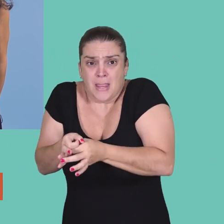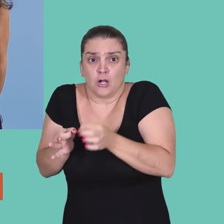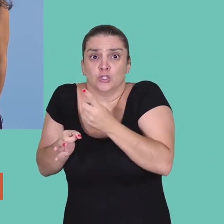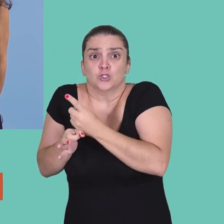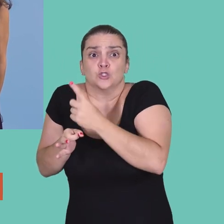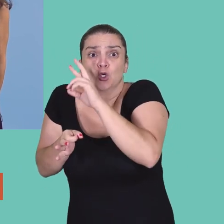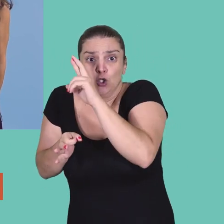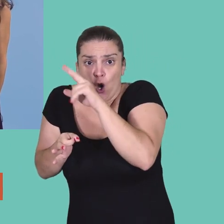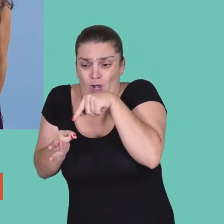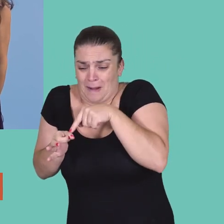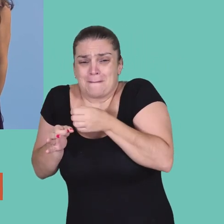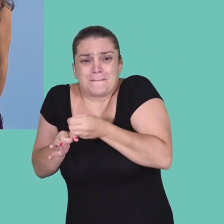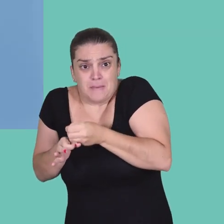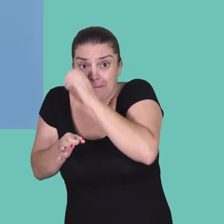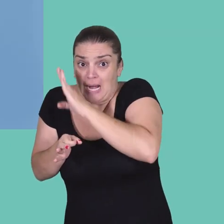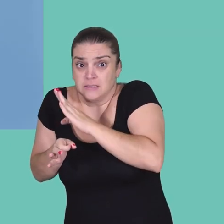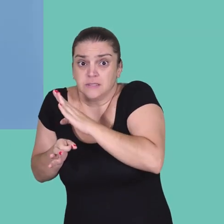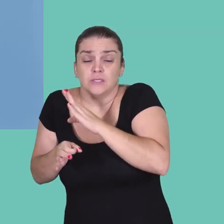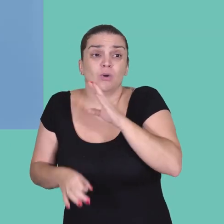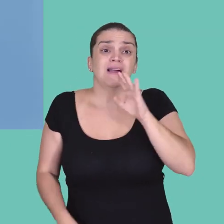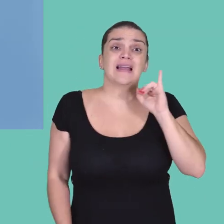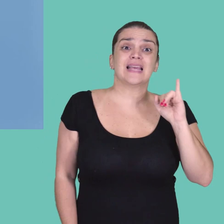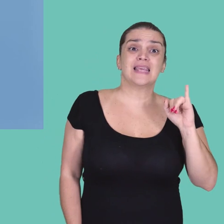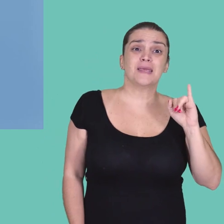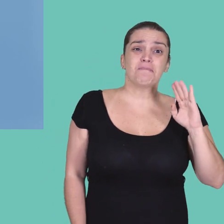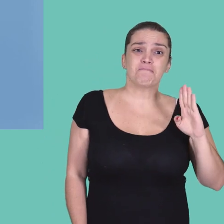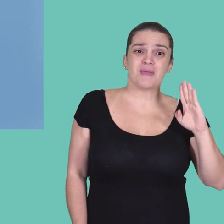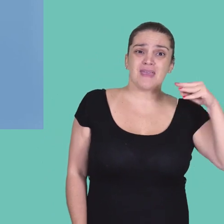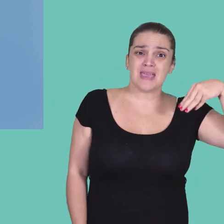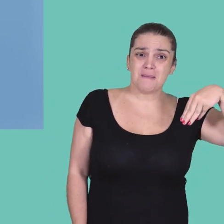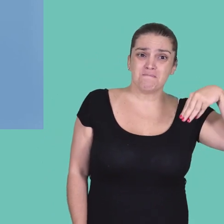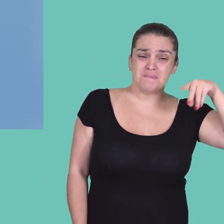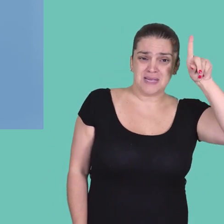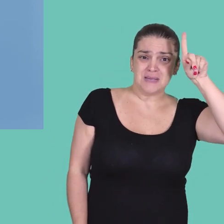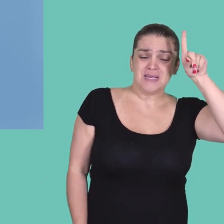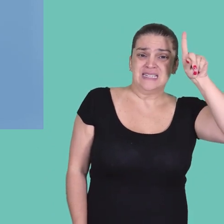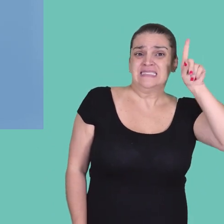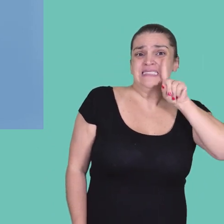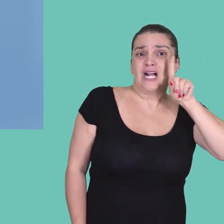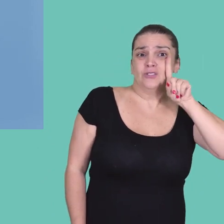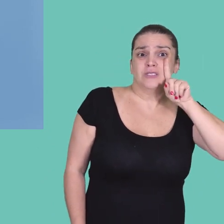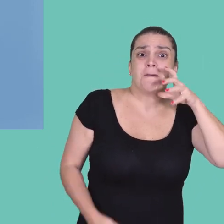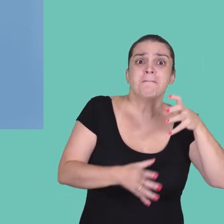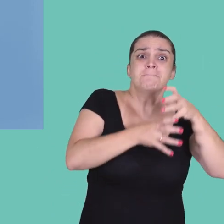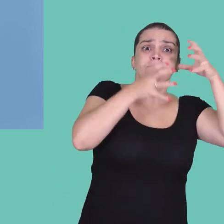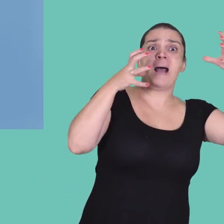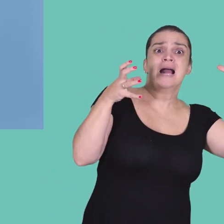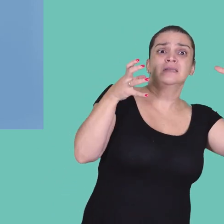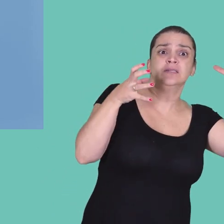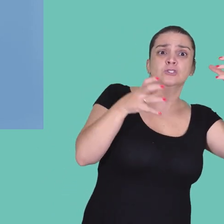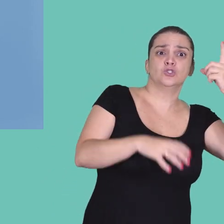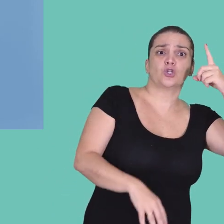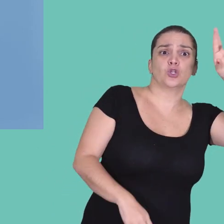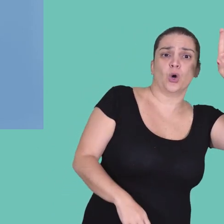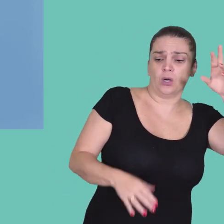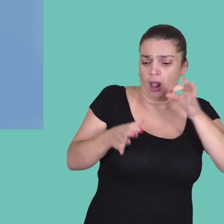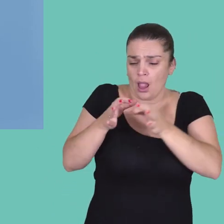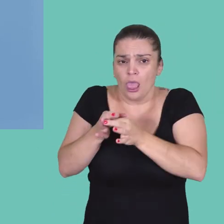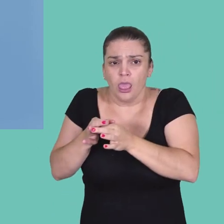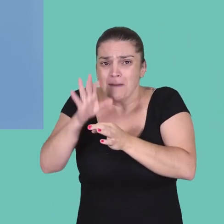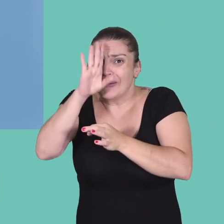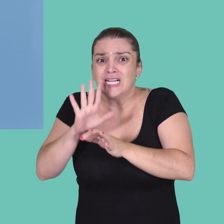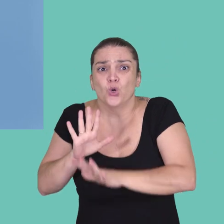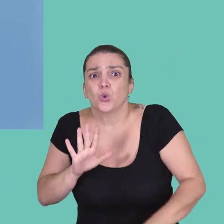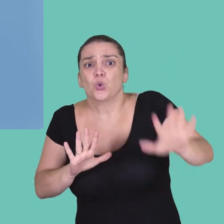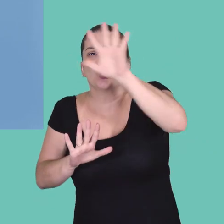em todos os equipamentos que nós usamos. Tem menos doutores em microeletrônica do que uma empresa nos Estados Unidos, que é a IBM.